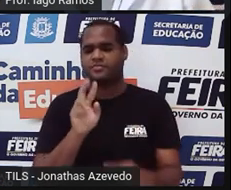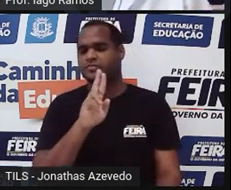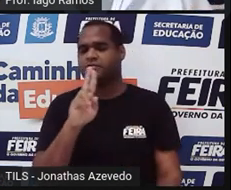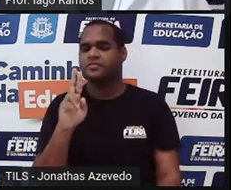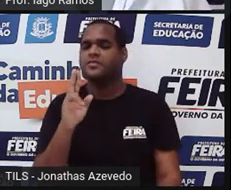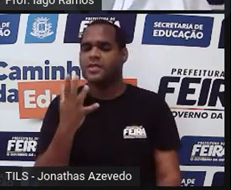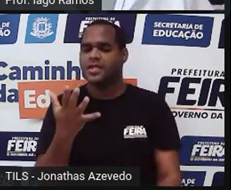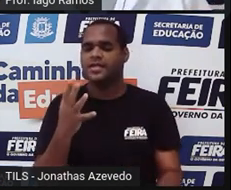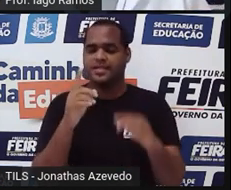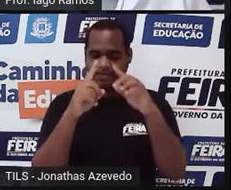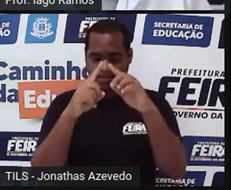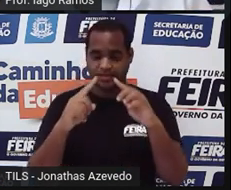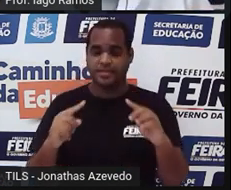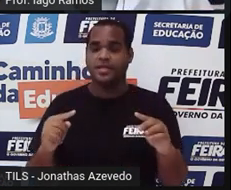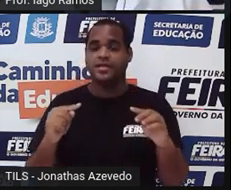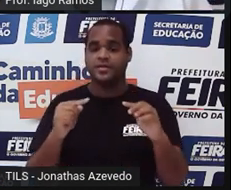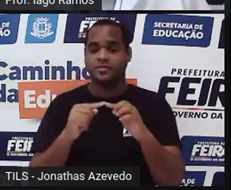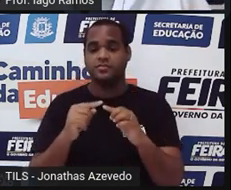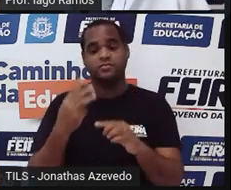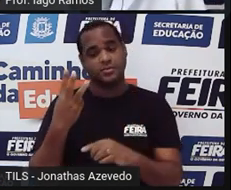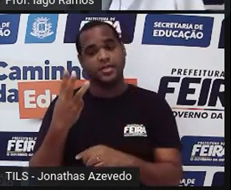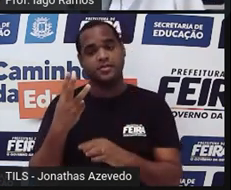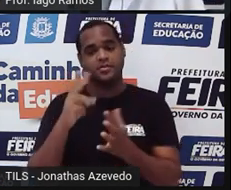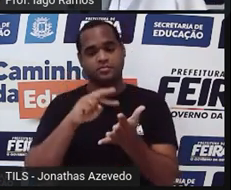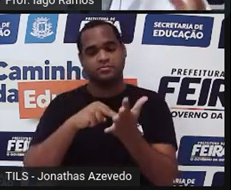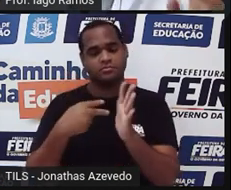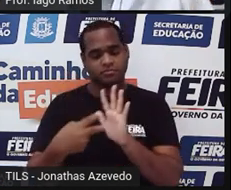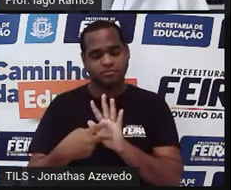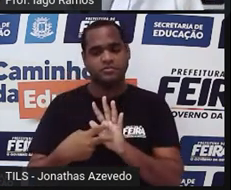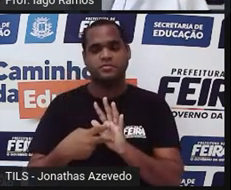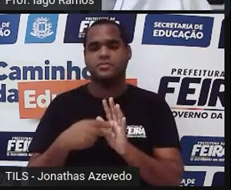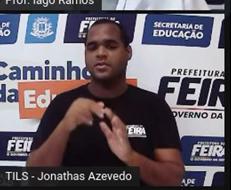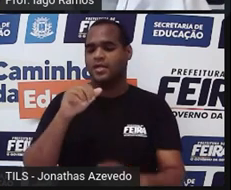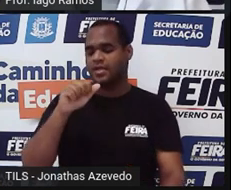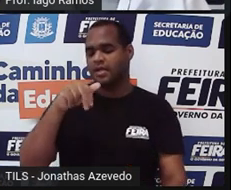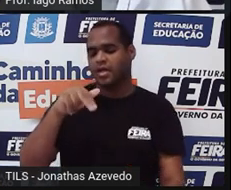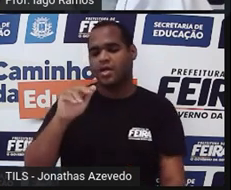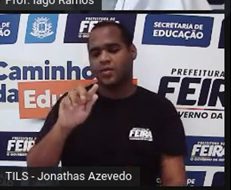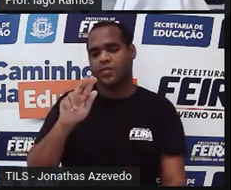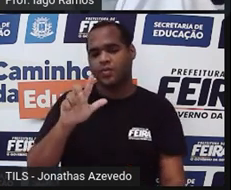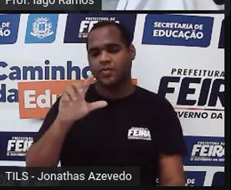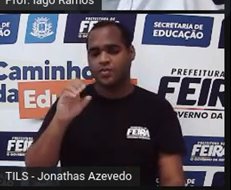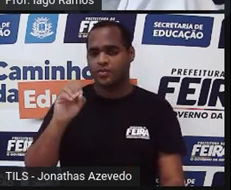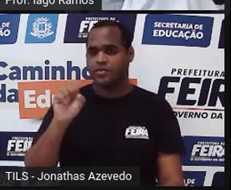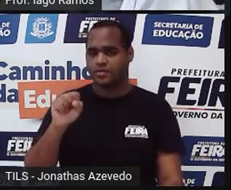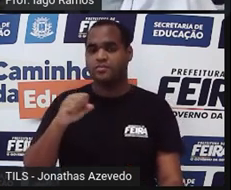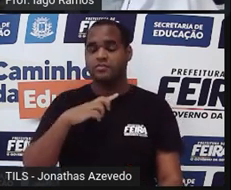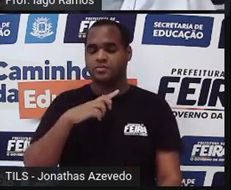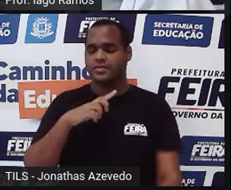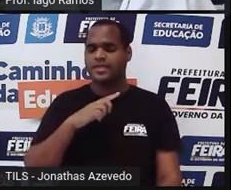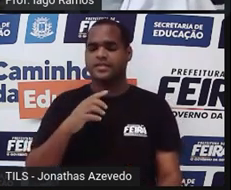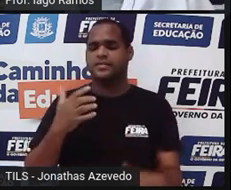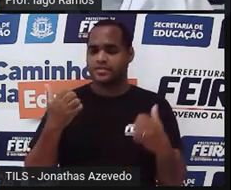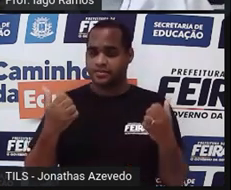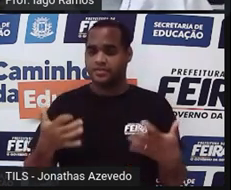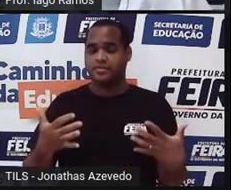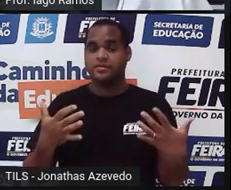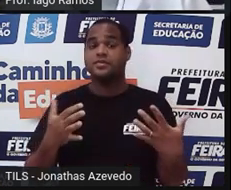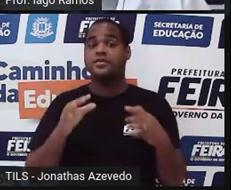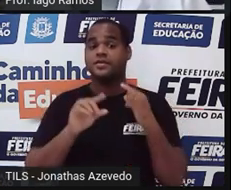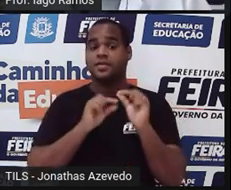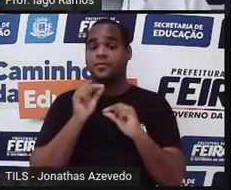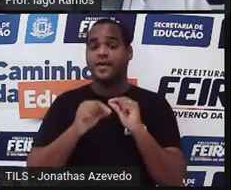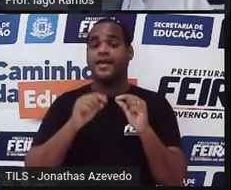triângulo tri significa três ângulos, né? Triângulo, três ângulos. Então, o triângulo é a